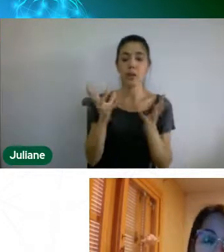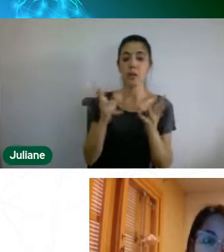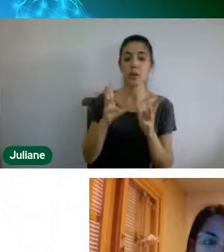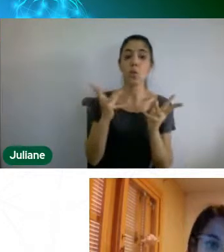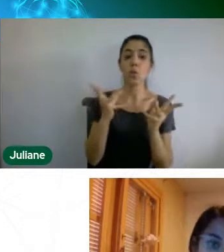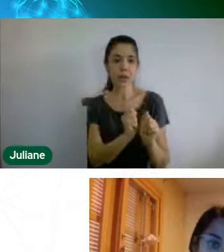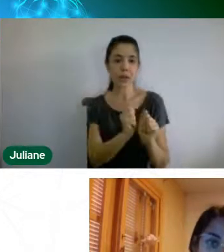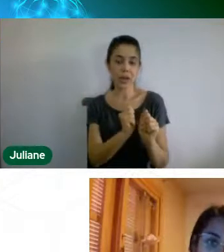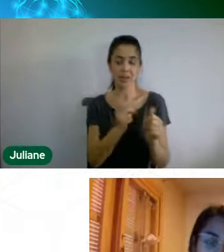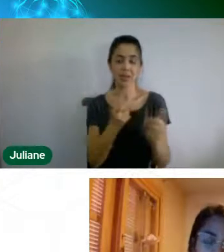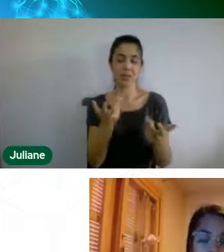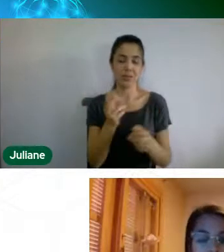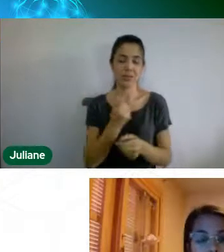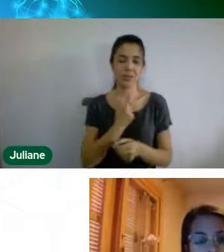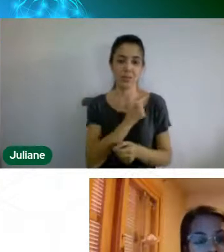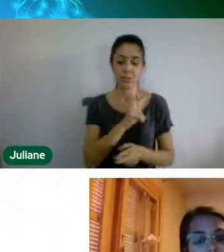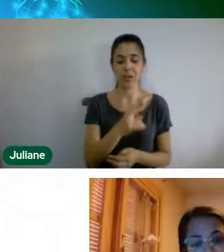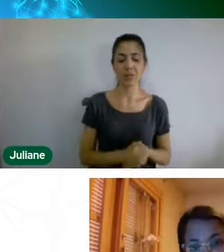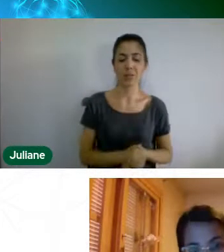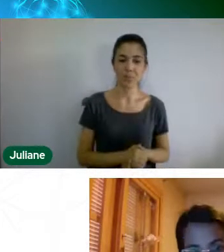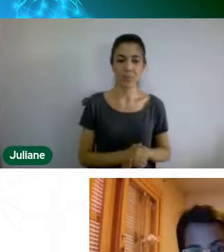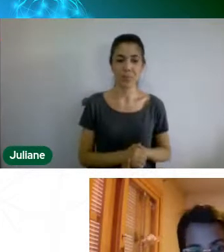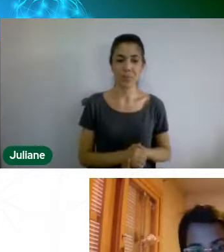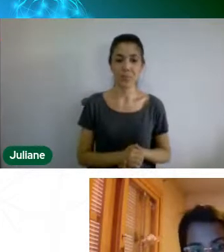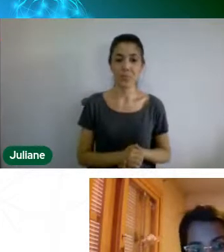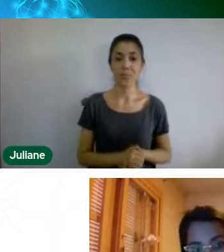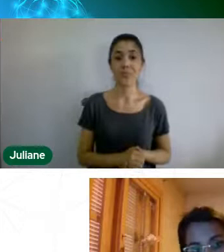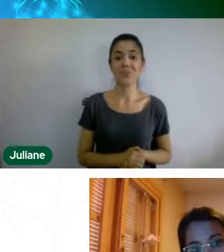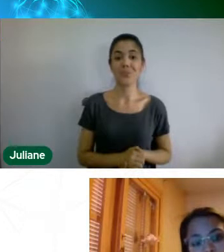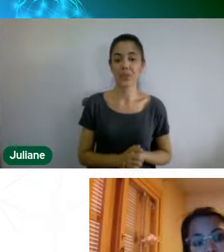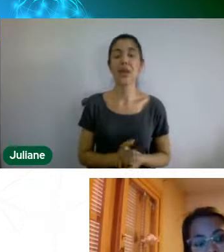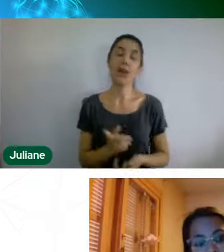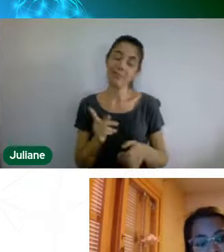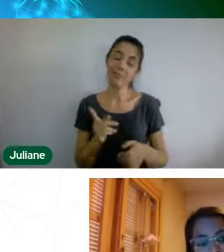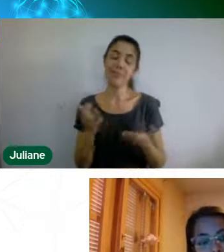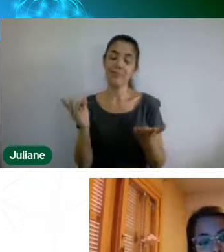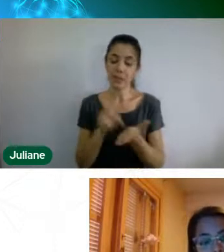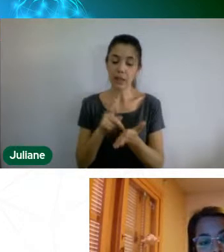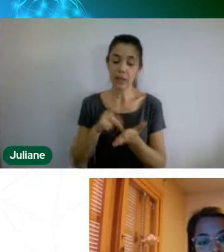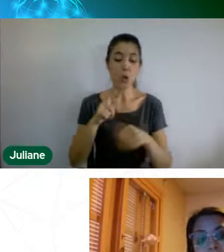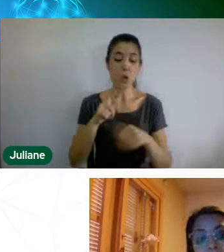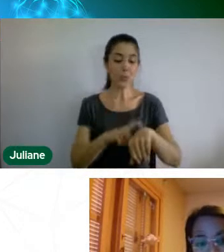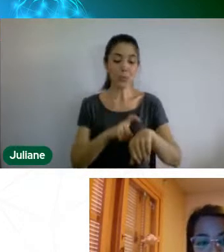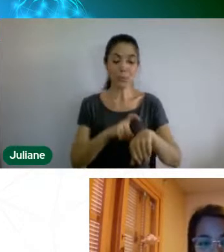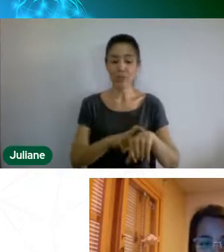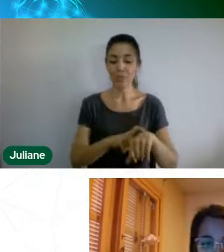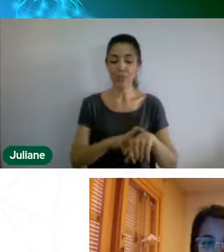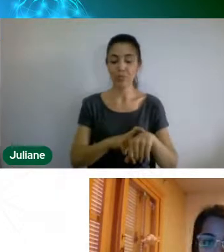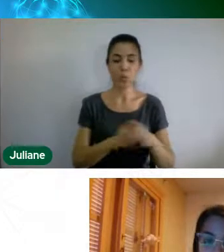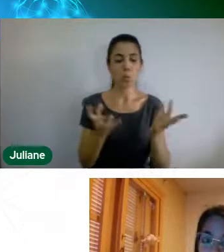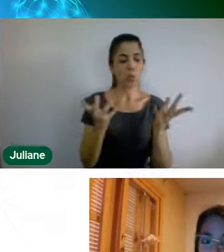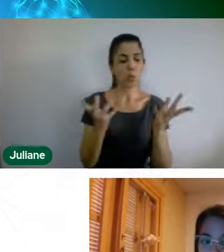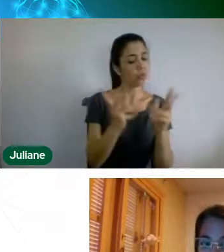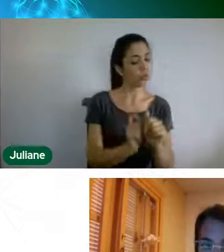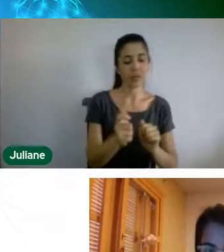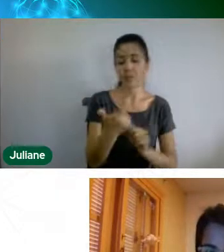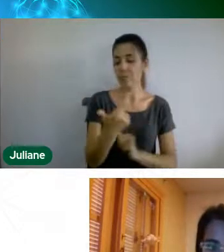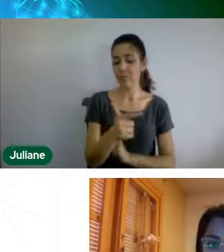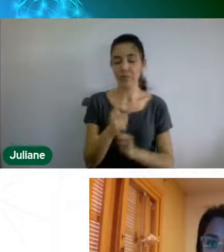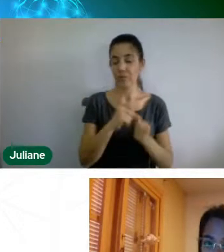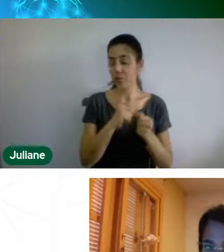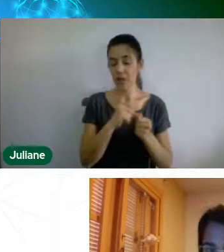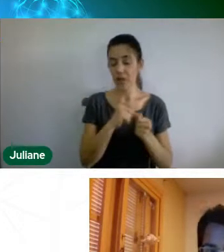Nesse momento, a gente não fez essa quantificação, a gente não questionou os professores, mas fica uma, até uma dica da gente, quem sabe, fazer um